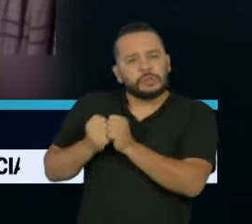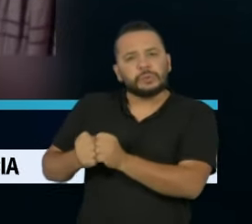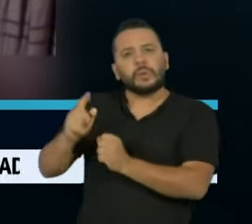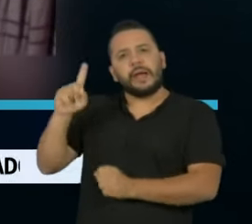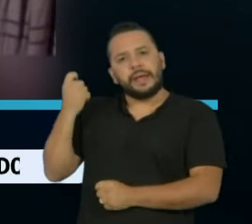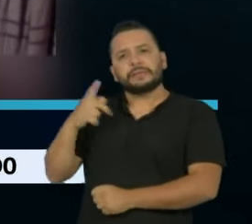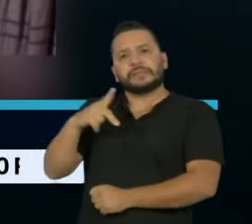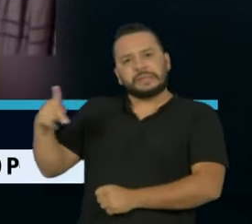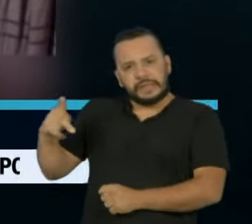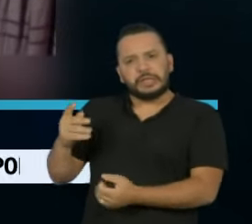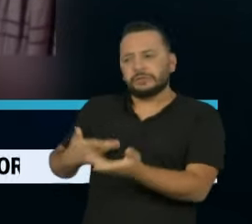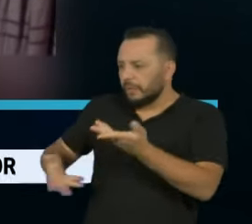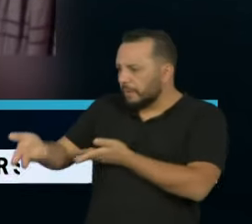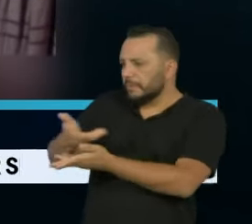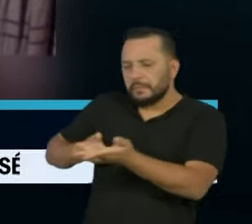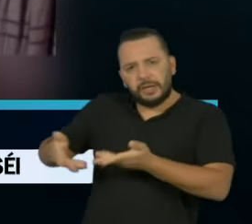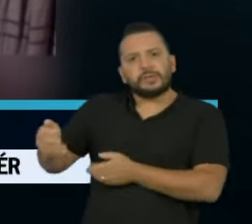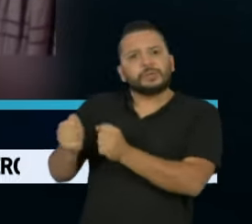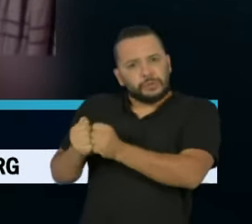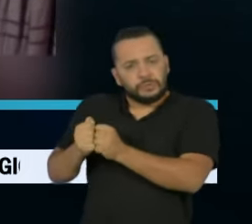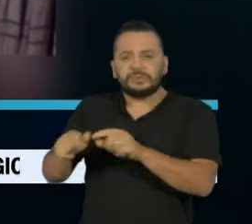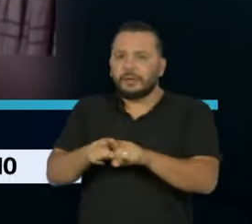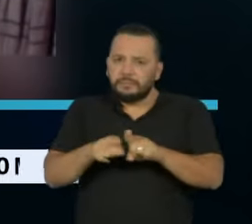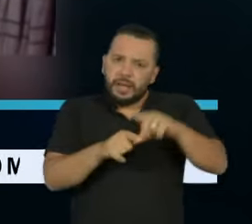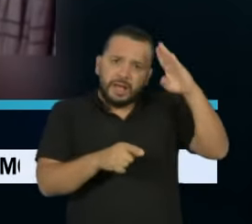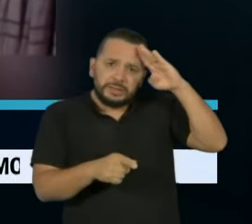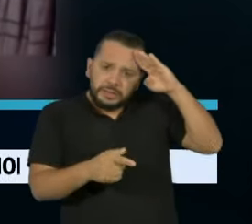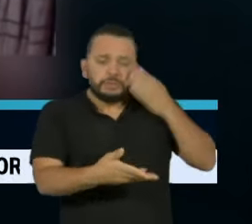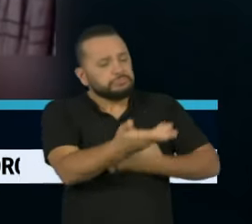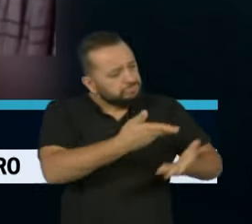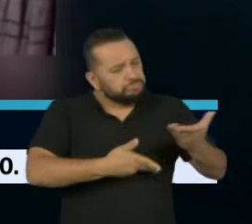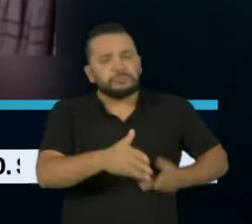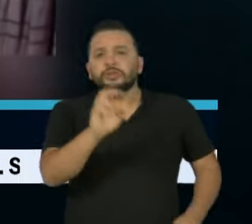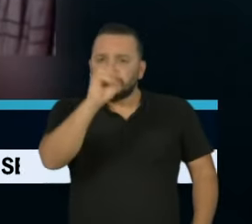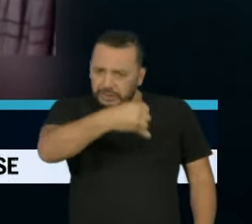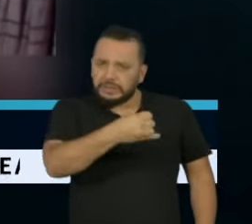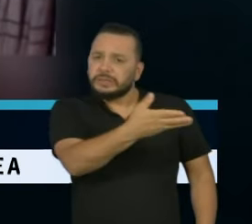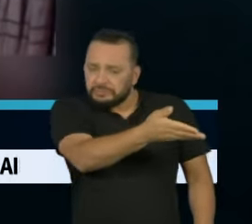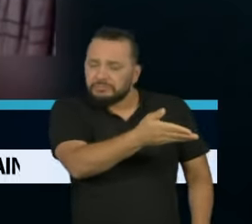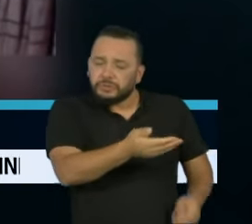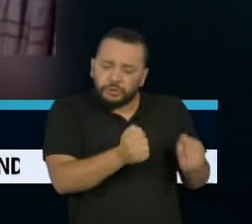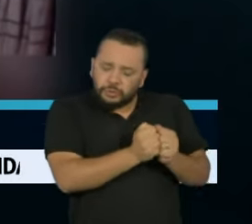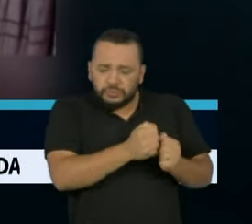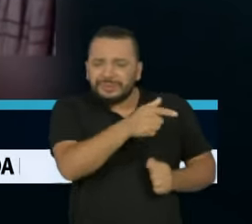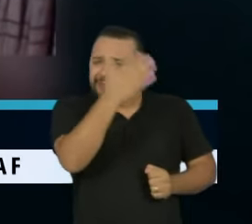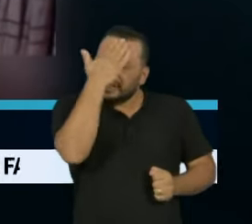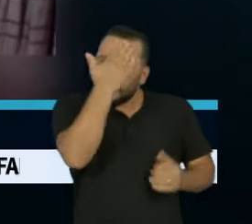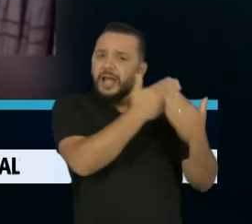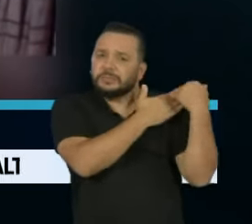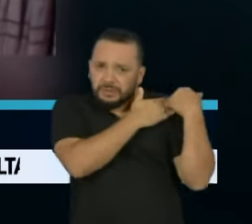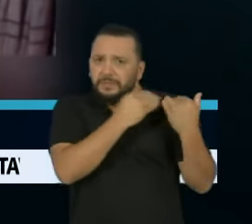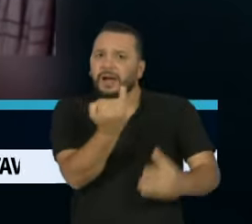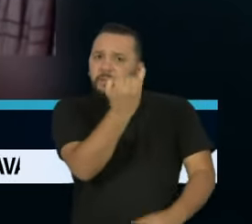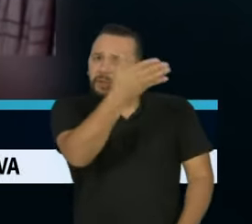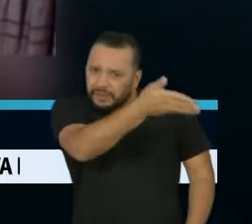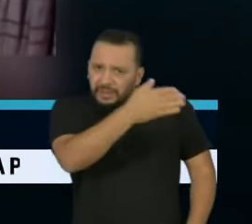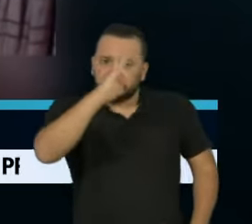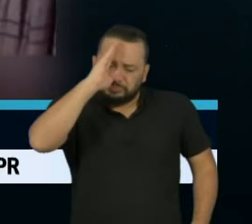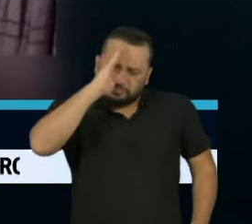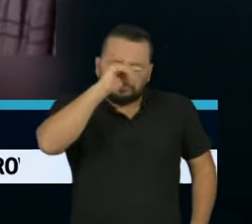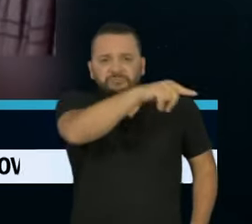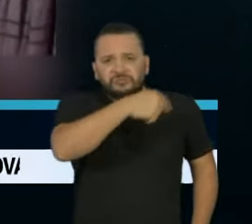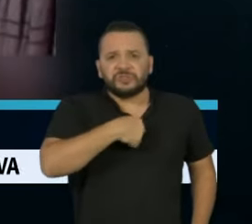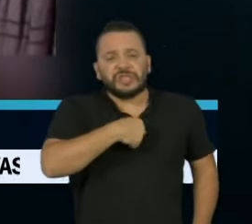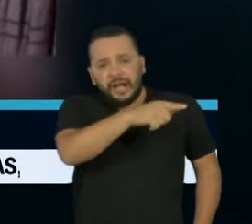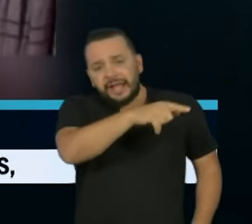-presidentes, aqui presentes, com as Forças Armadas. E sei que elas têm uma responsabilidade extraordinária. São cumpridoras